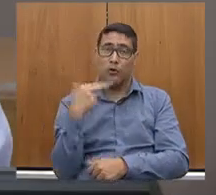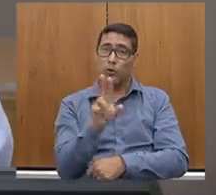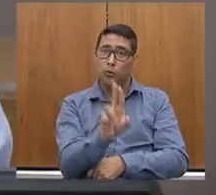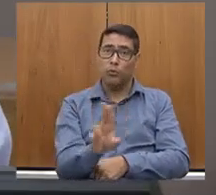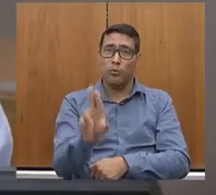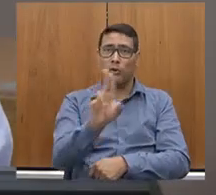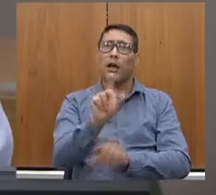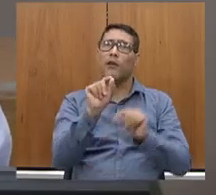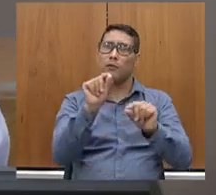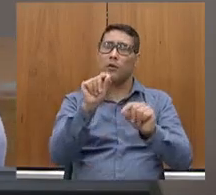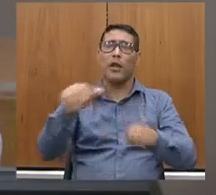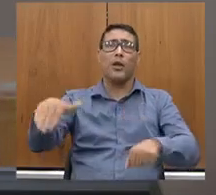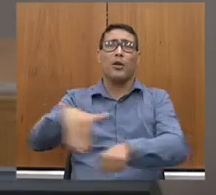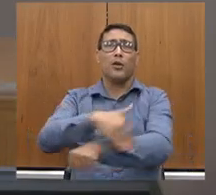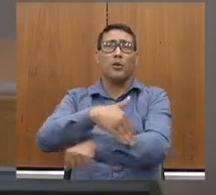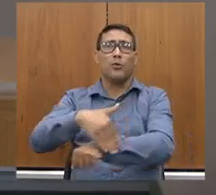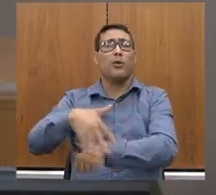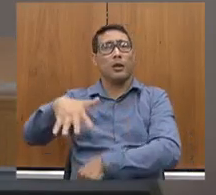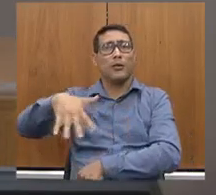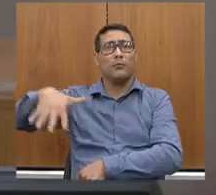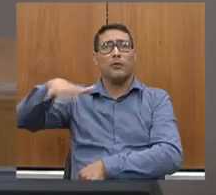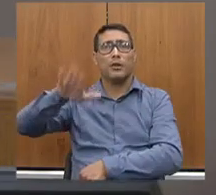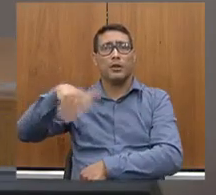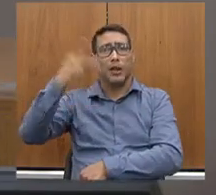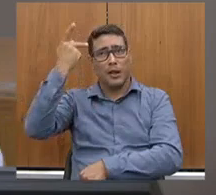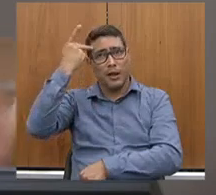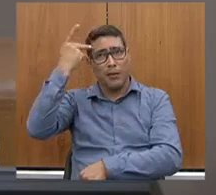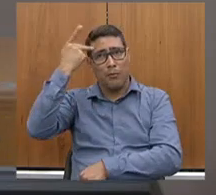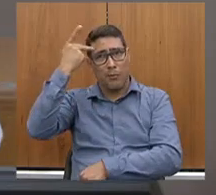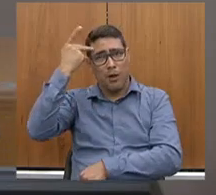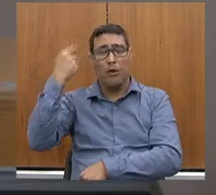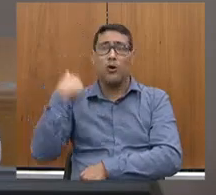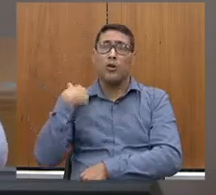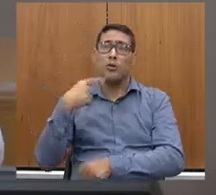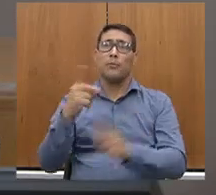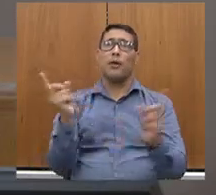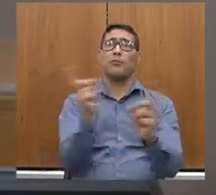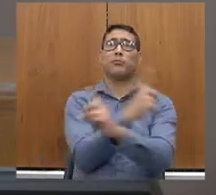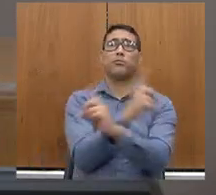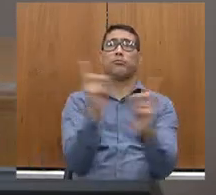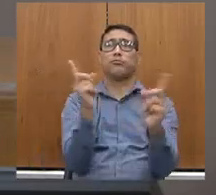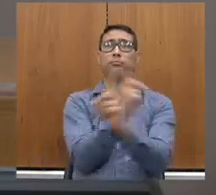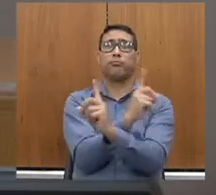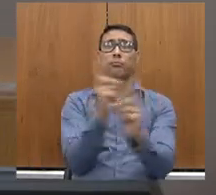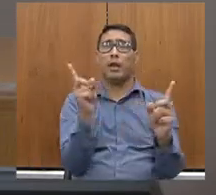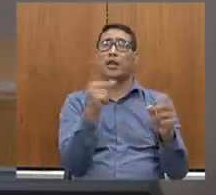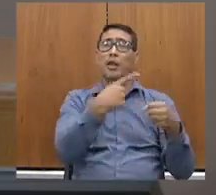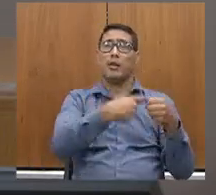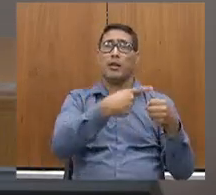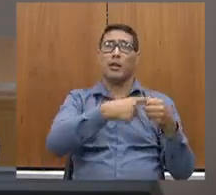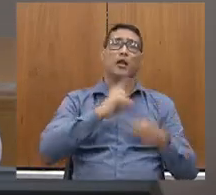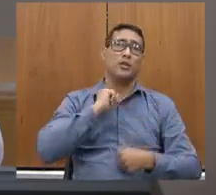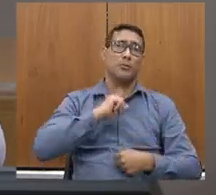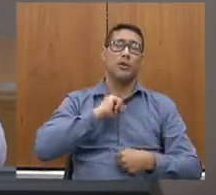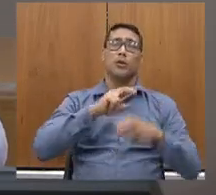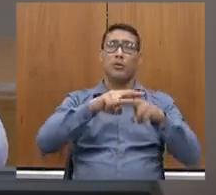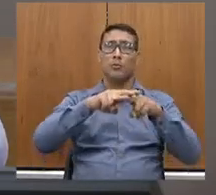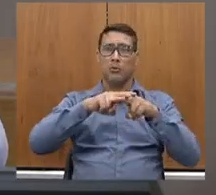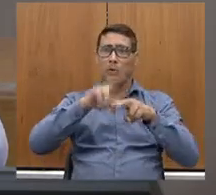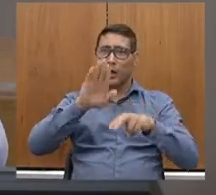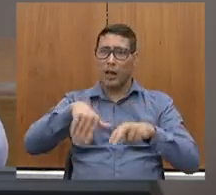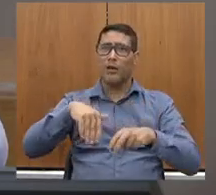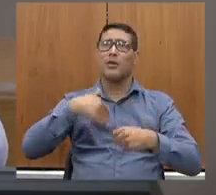de São Paulo para poder transitar entre cidades mineiras, dada a deterioração da malha.